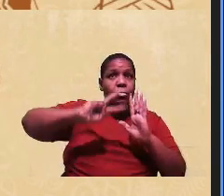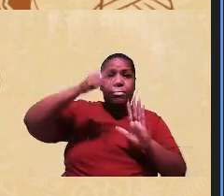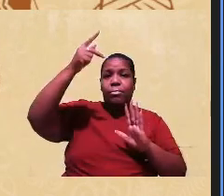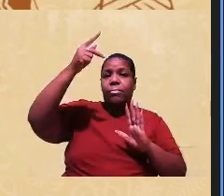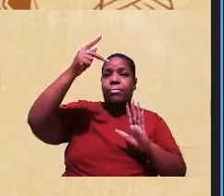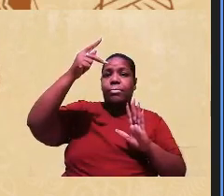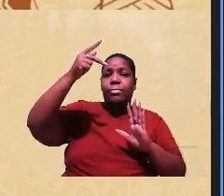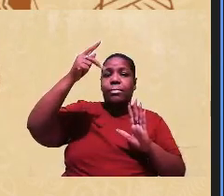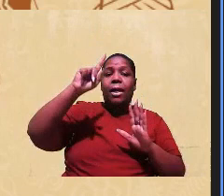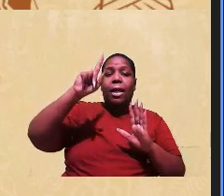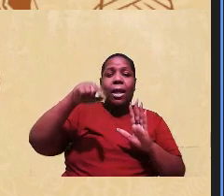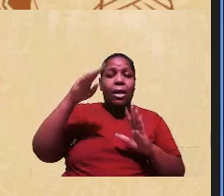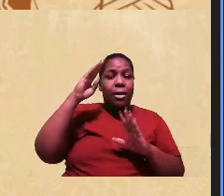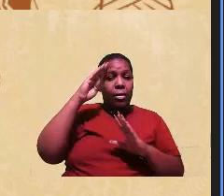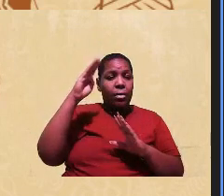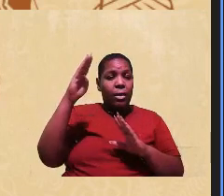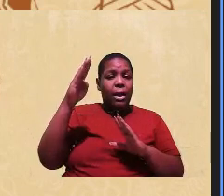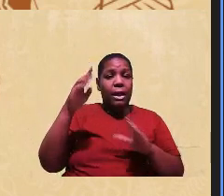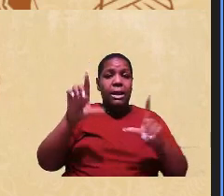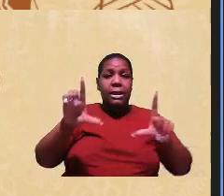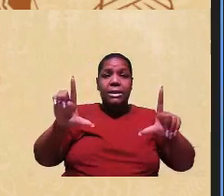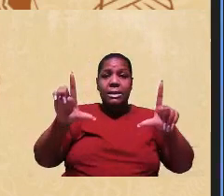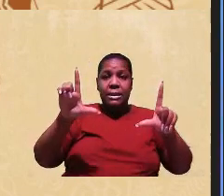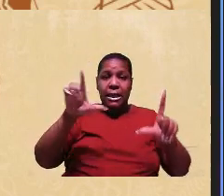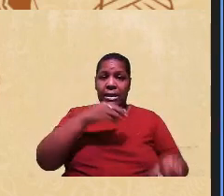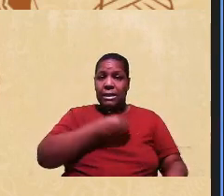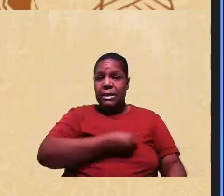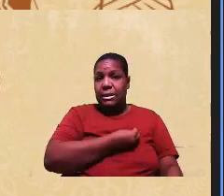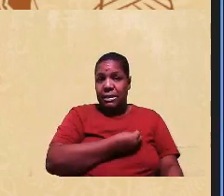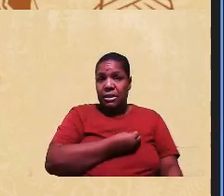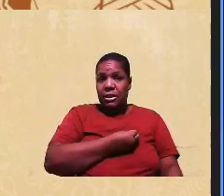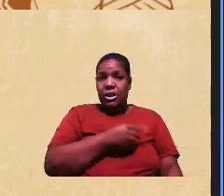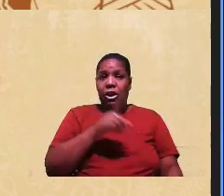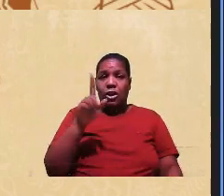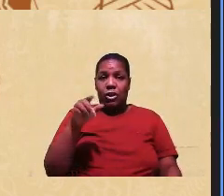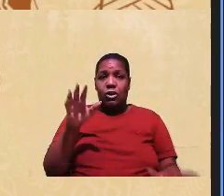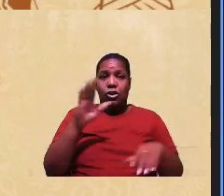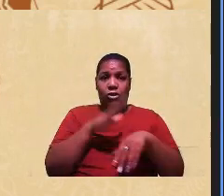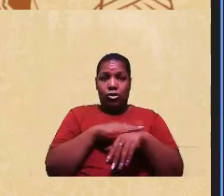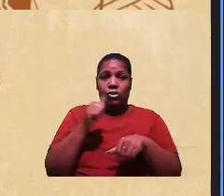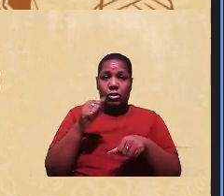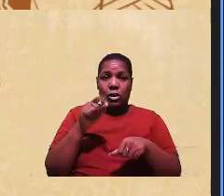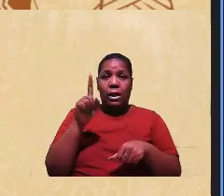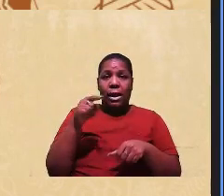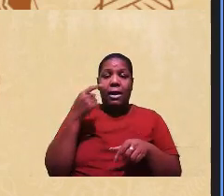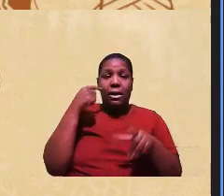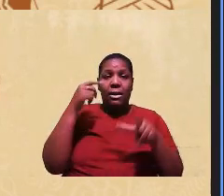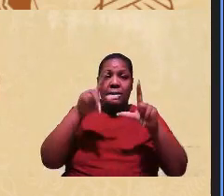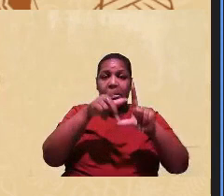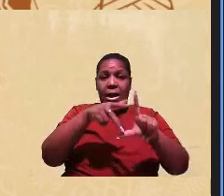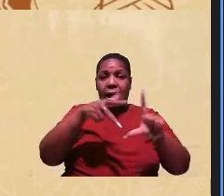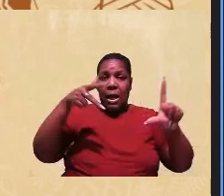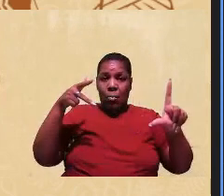sobretudo nas bancas telepresenciais, ou nas bancas que a gente chama essas bancas remotas. Entre essas bancas